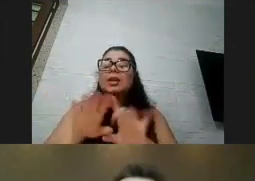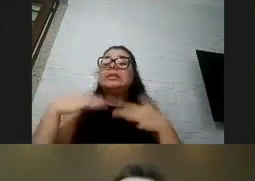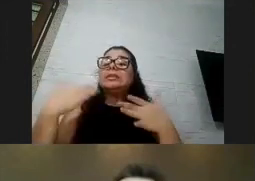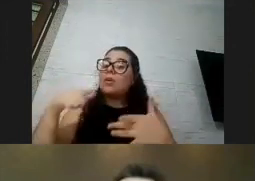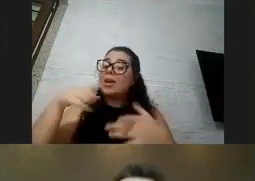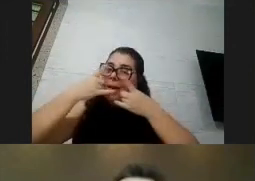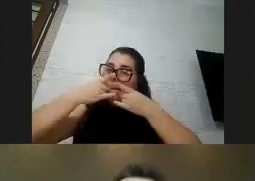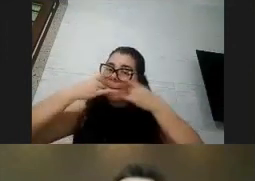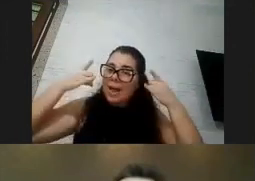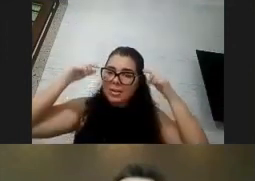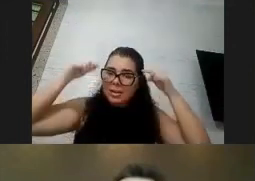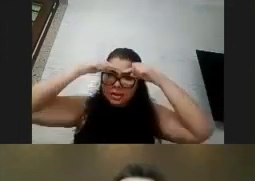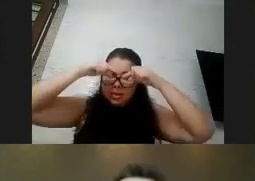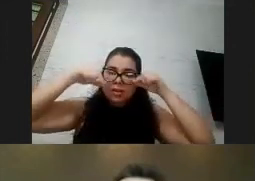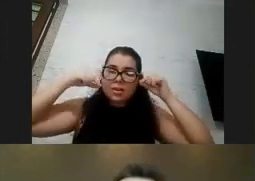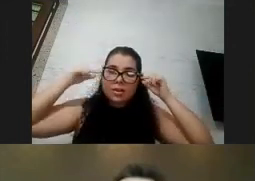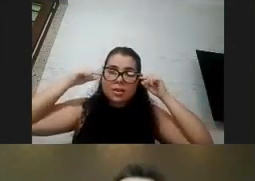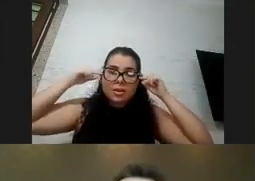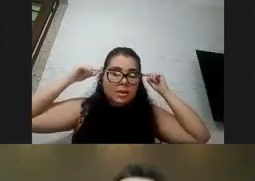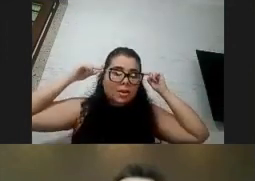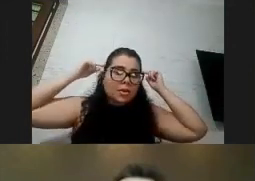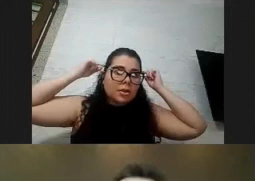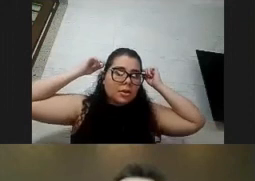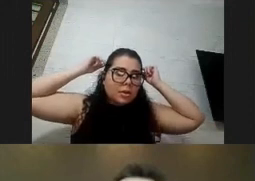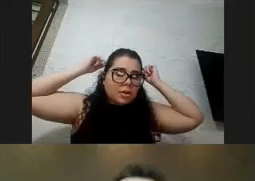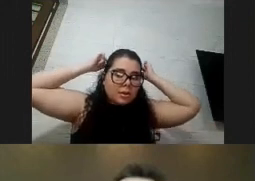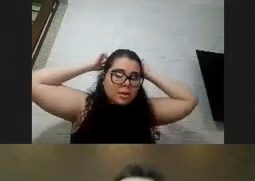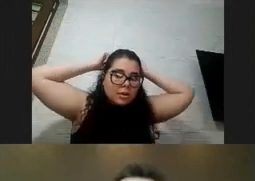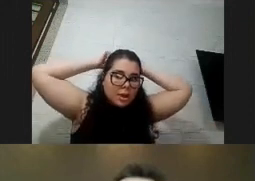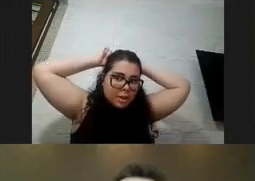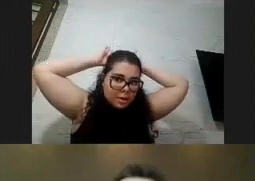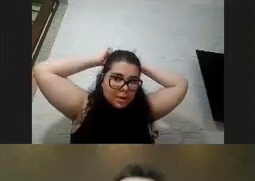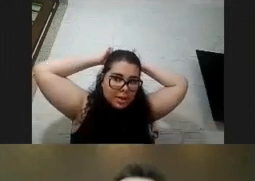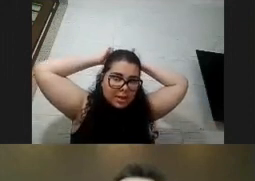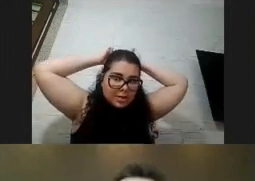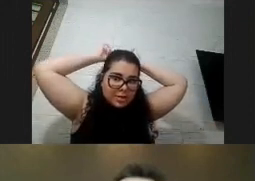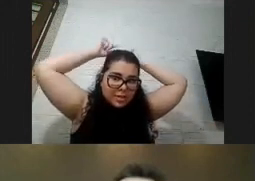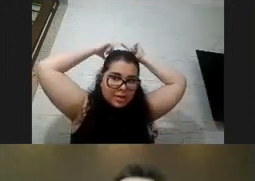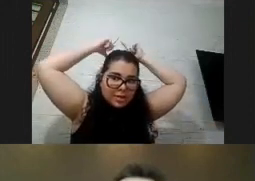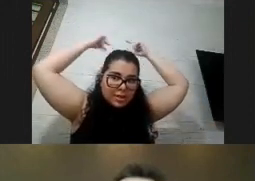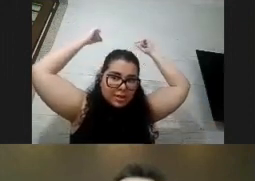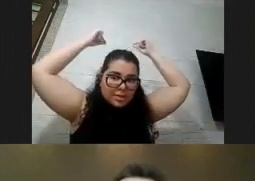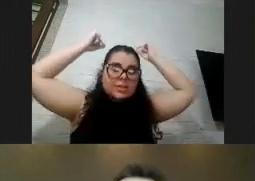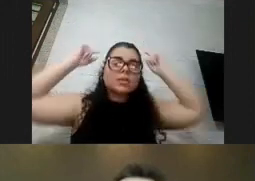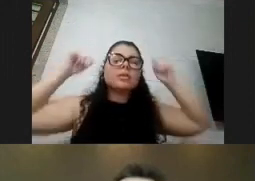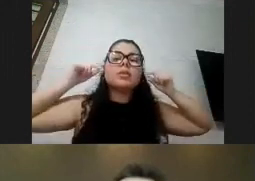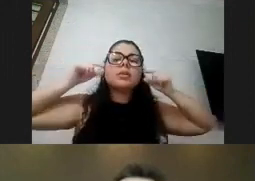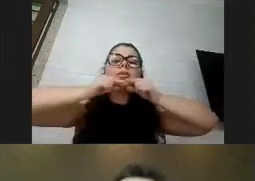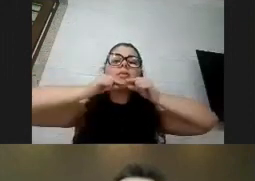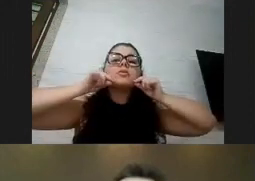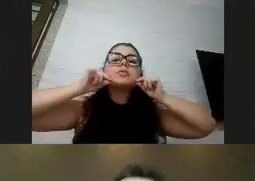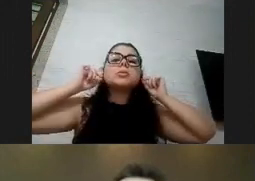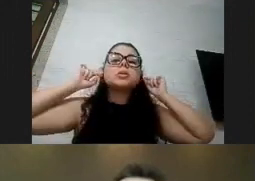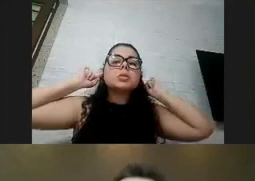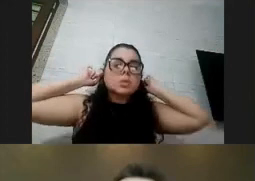que pegam um por trás da orelha e o outro por trás da nuca por trás desculpa por trás da cabeça por cima da cabeça e por trás da